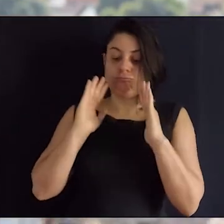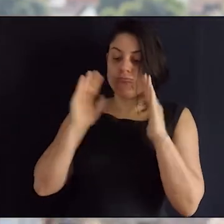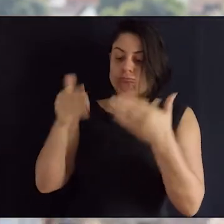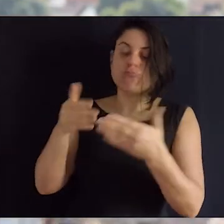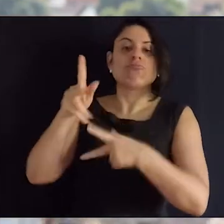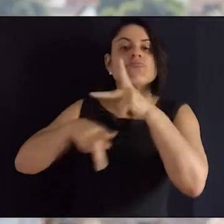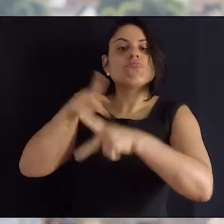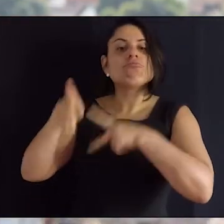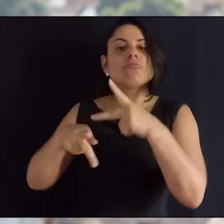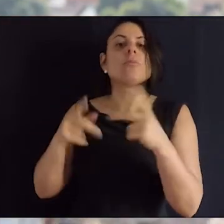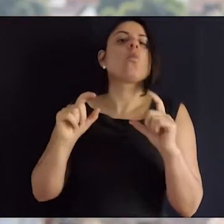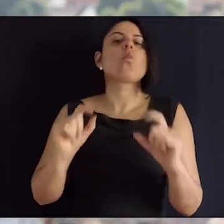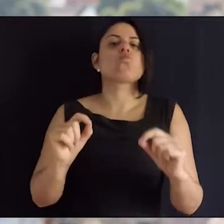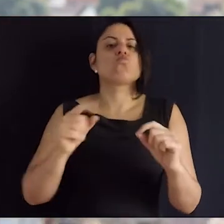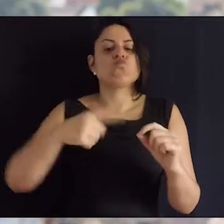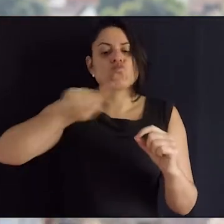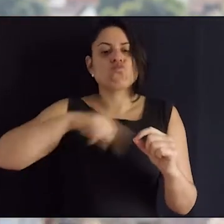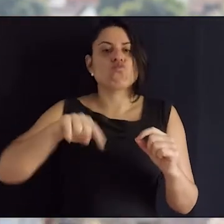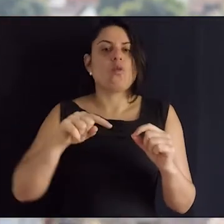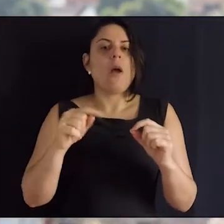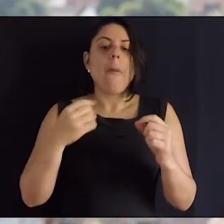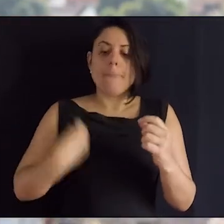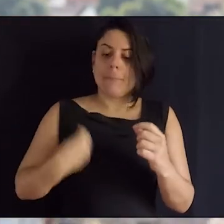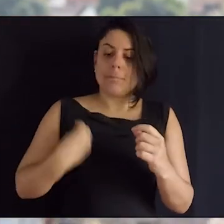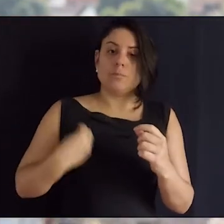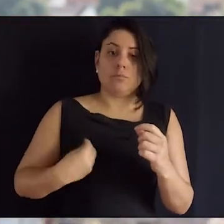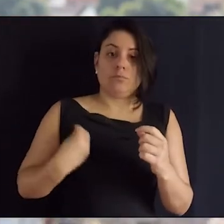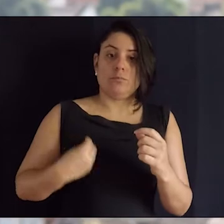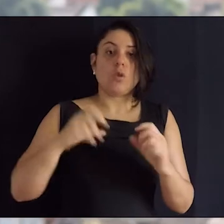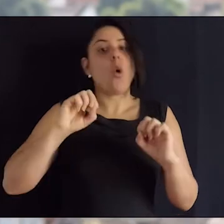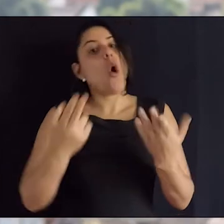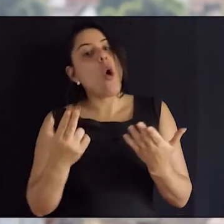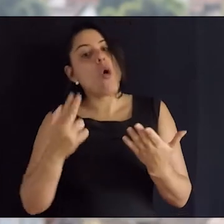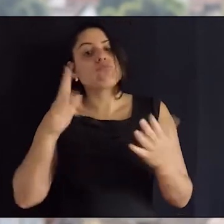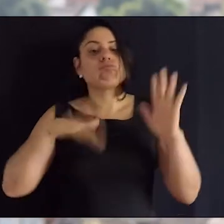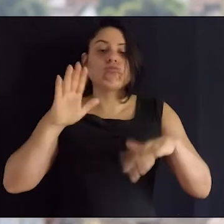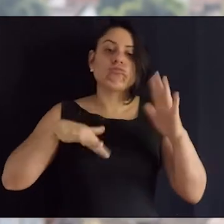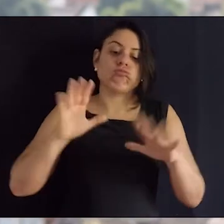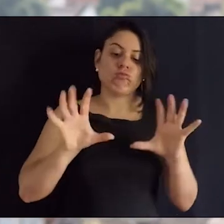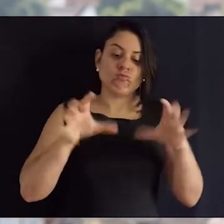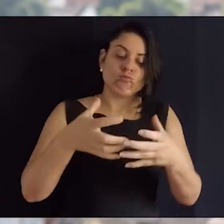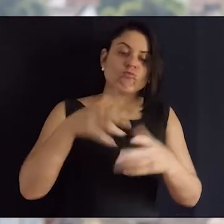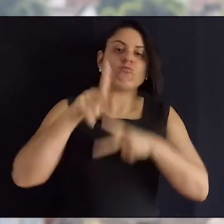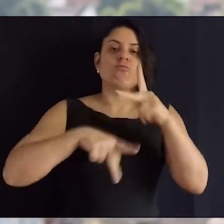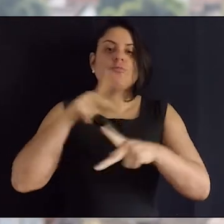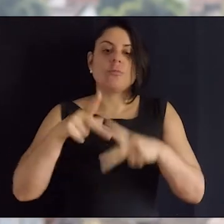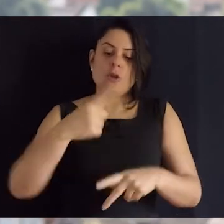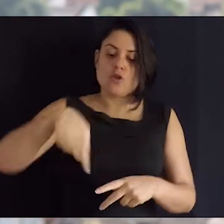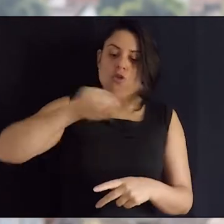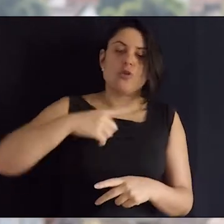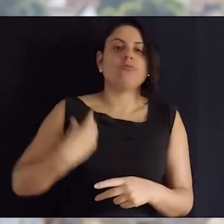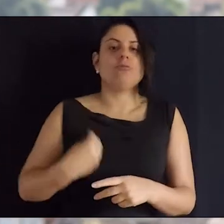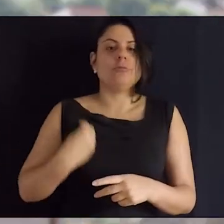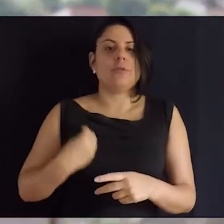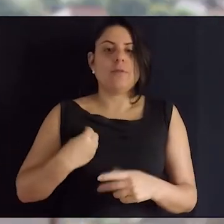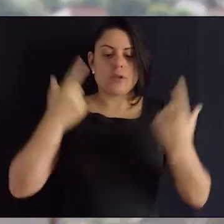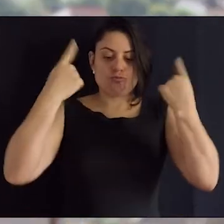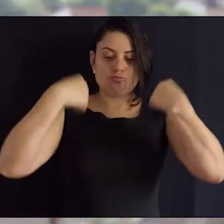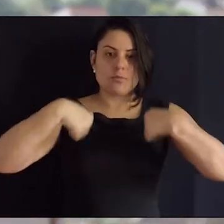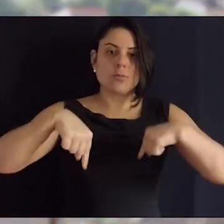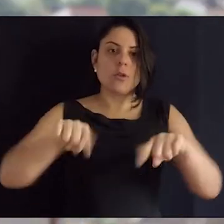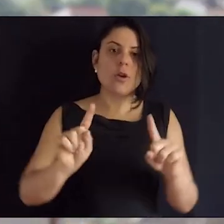relação ao público, encaramos como algo pertencente ou relativo a um povo, a uma comunidade.